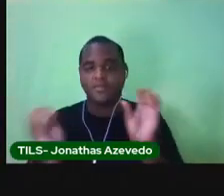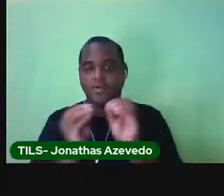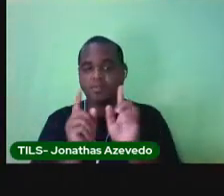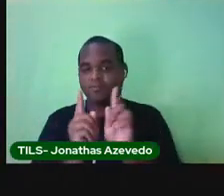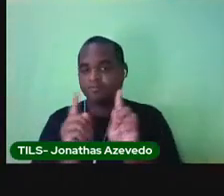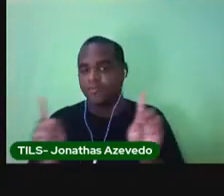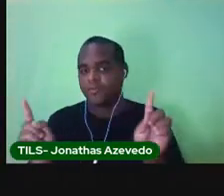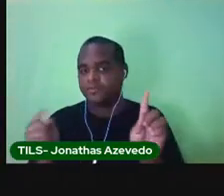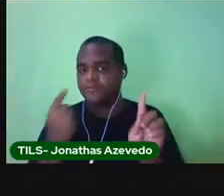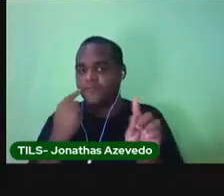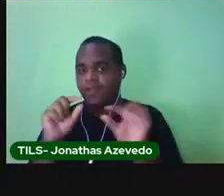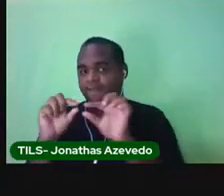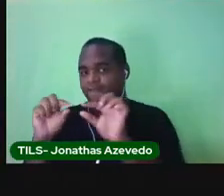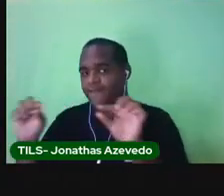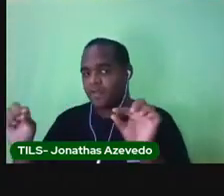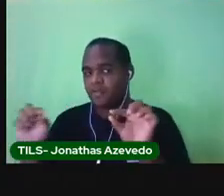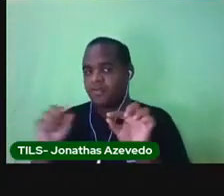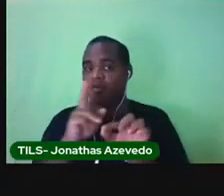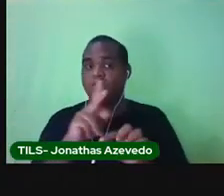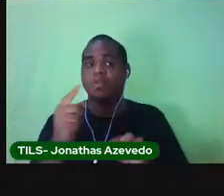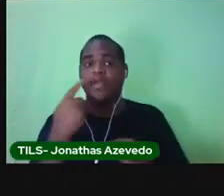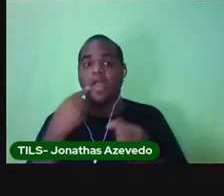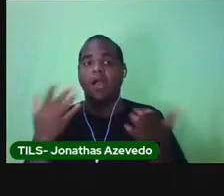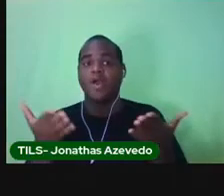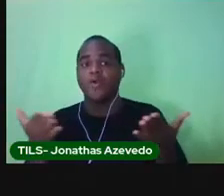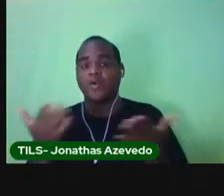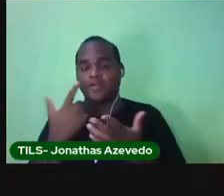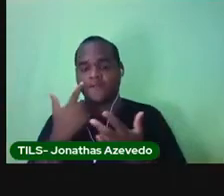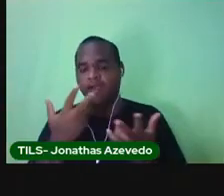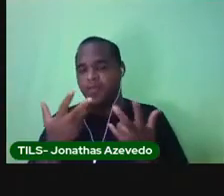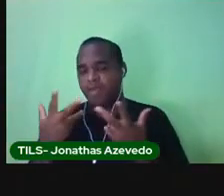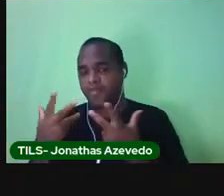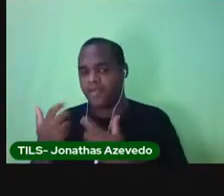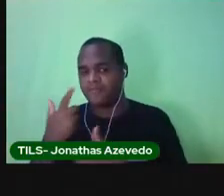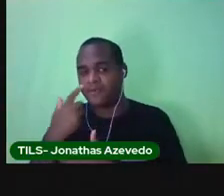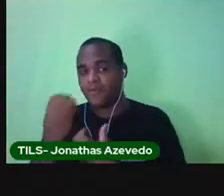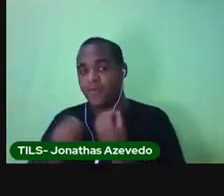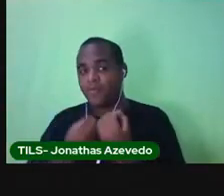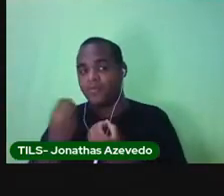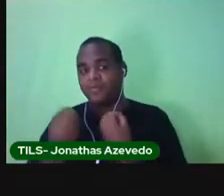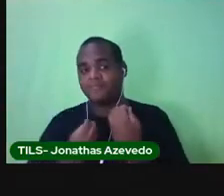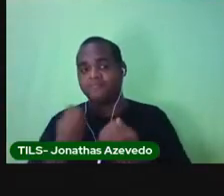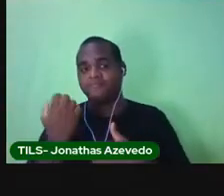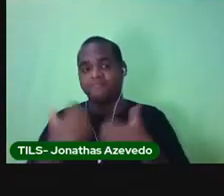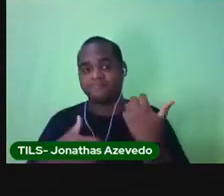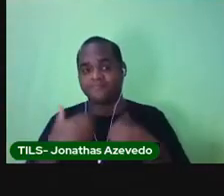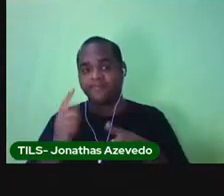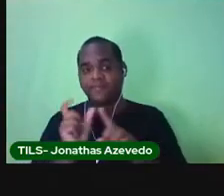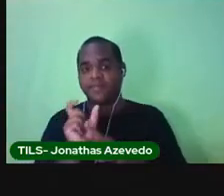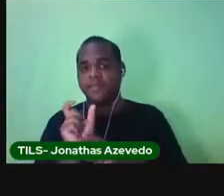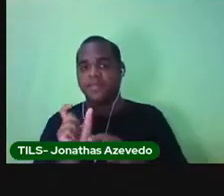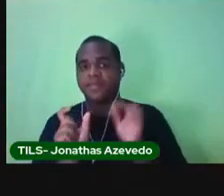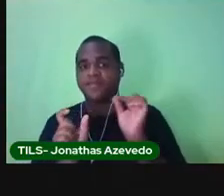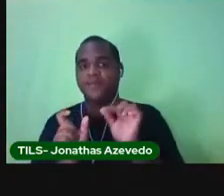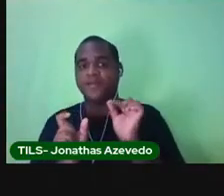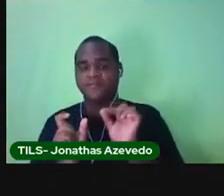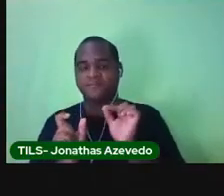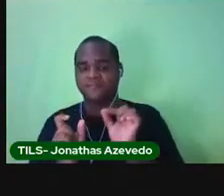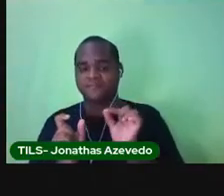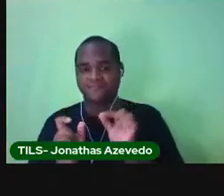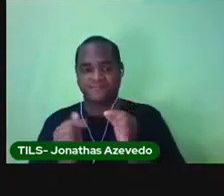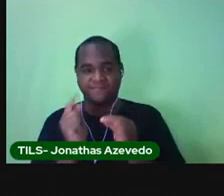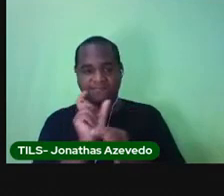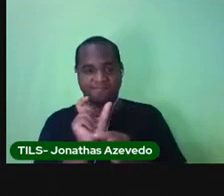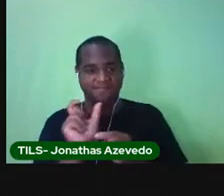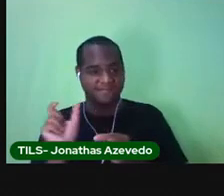vai ler a frase e você aí agora vai tentar completar a frase com uma das palavrinhas do banco de